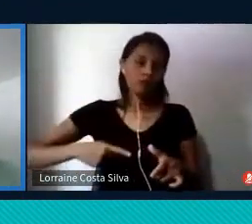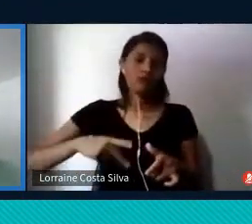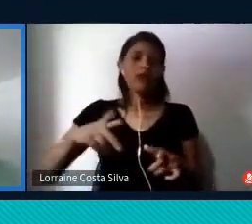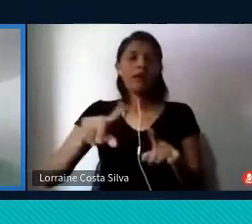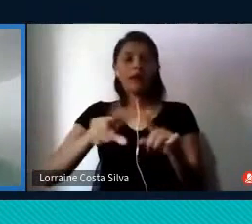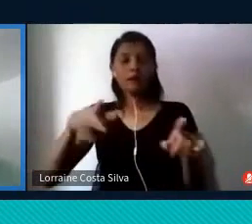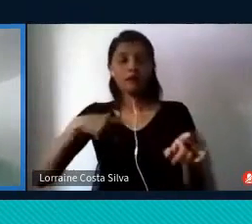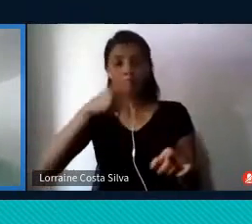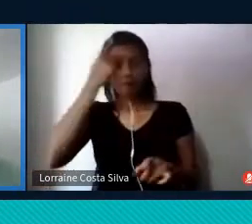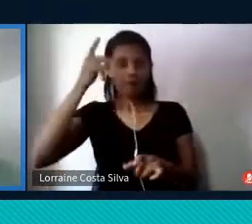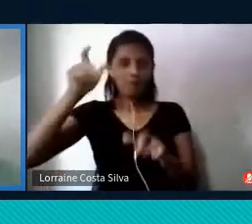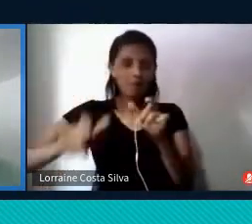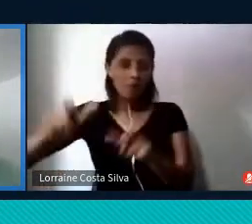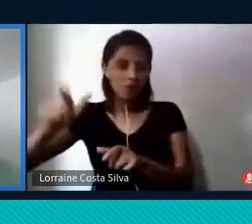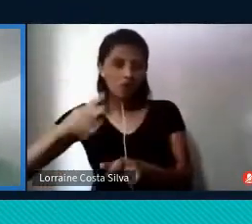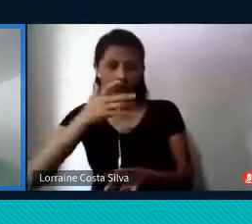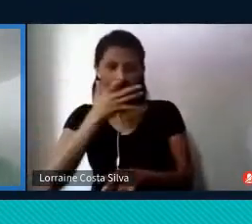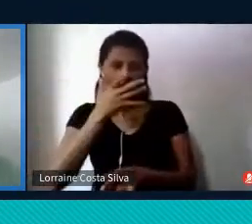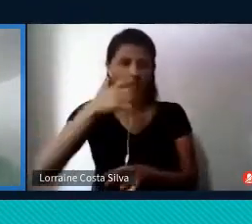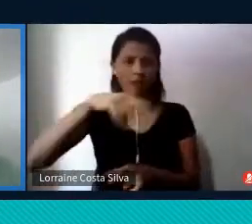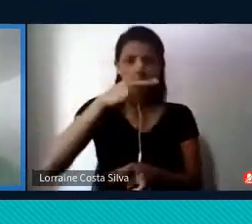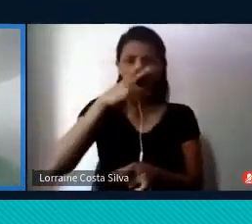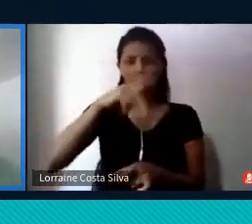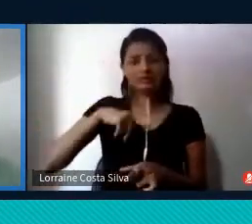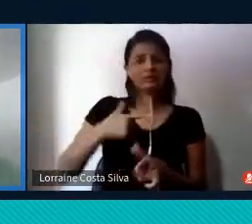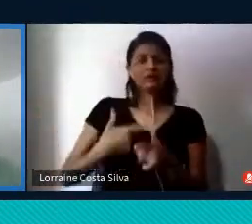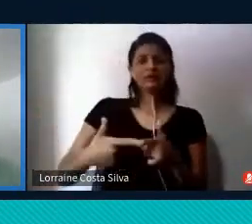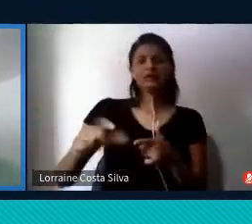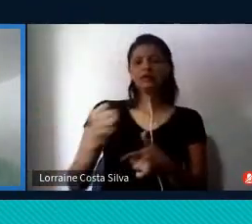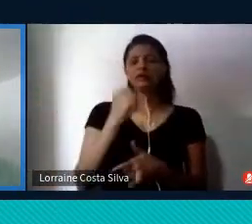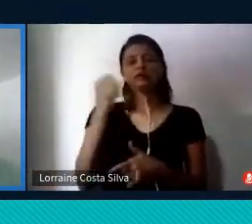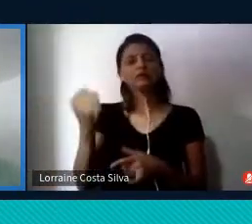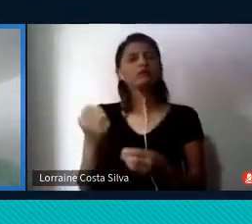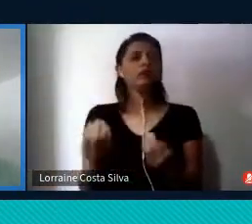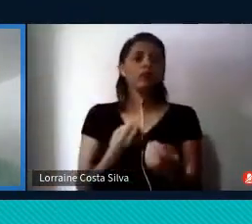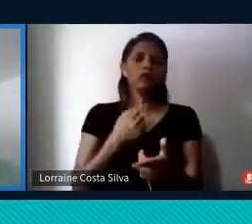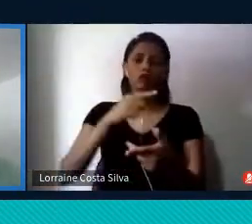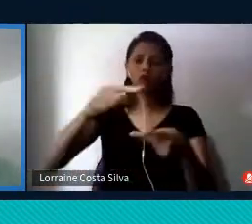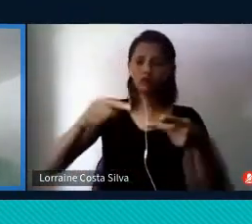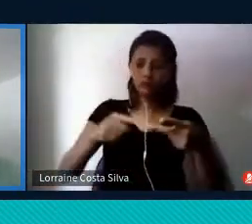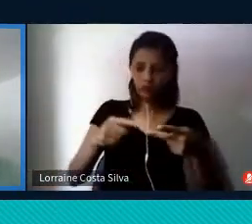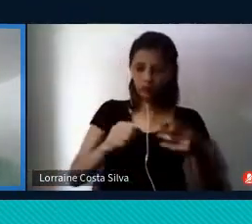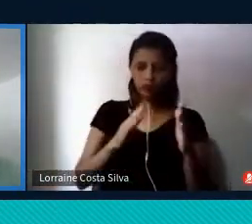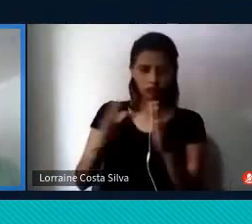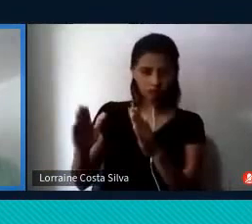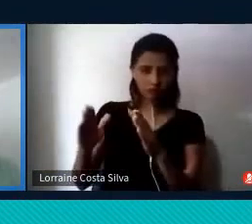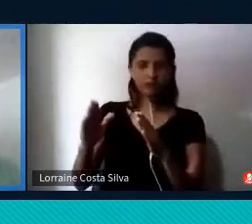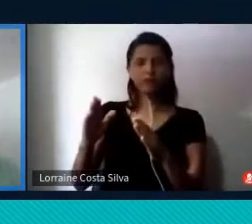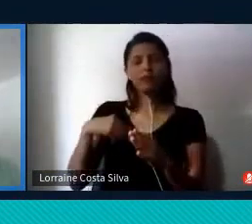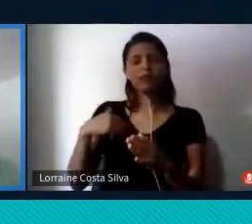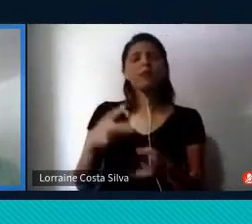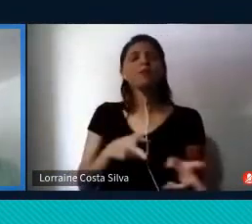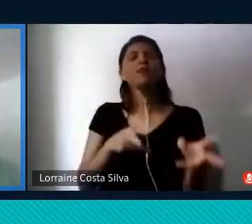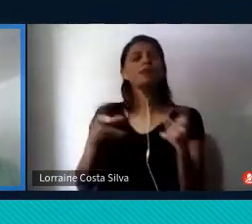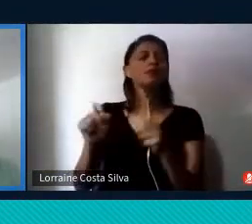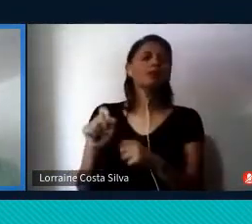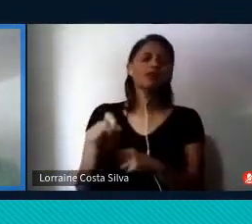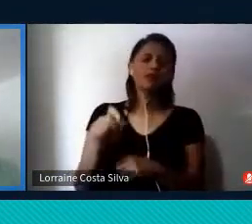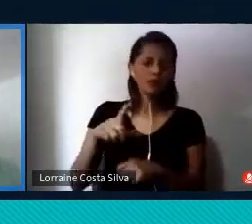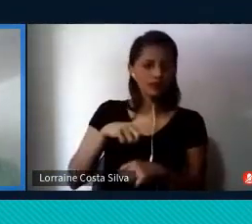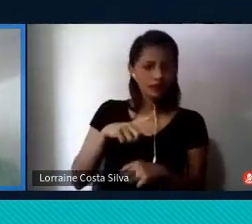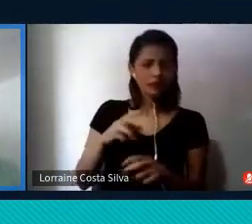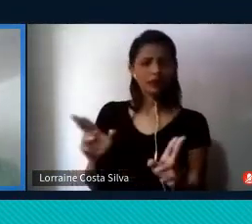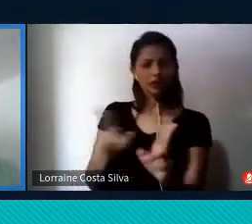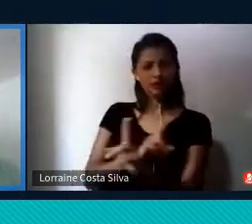um problema grave. E, no segundo momento, ver se existem relações de